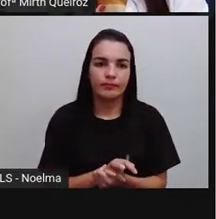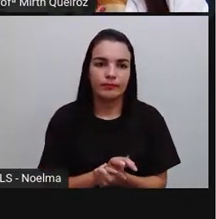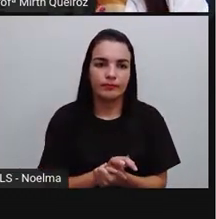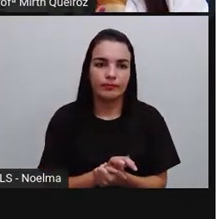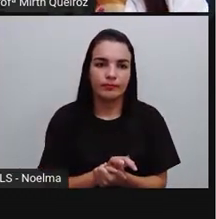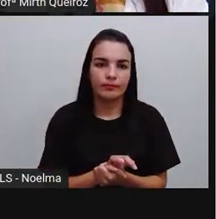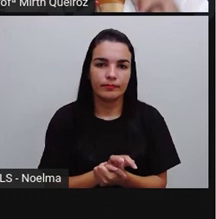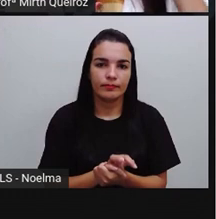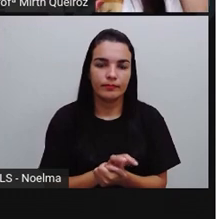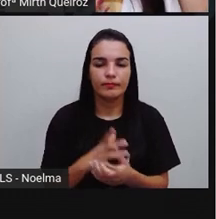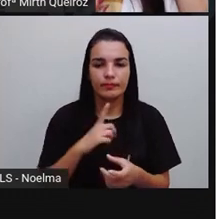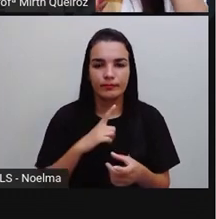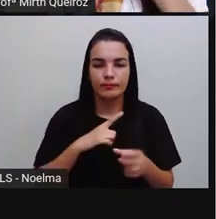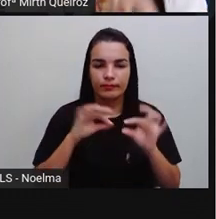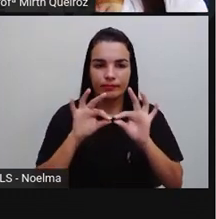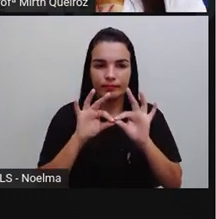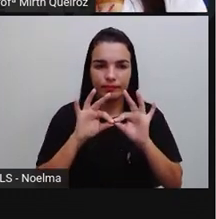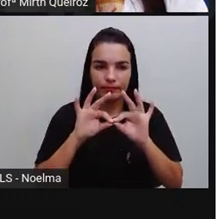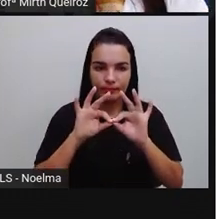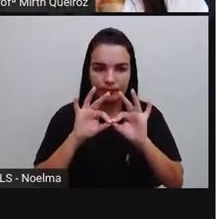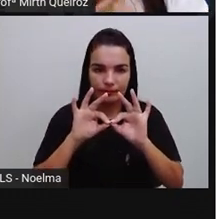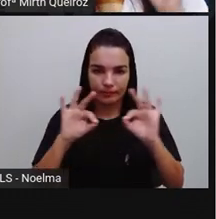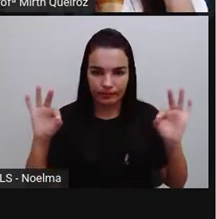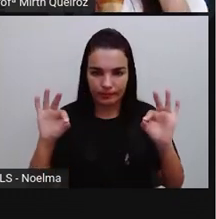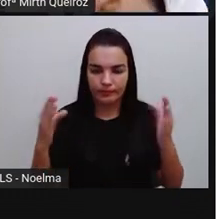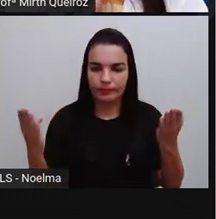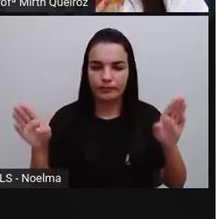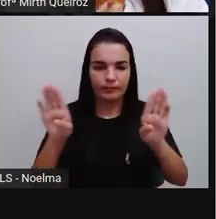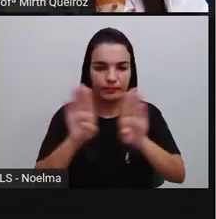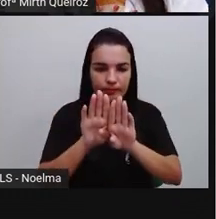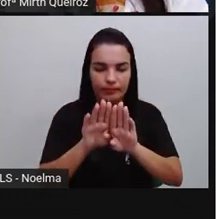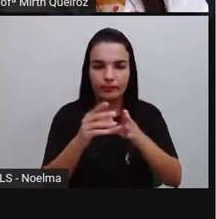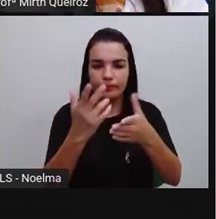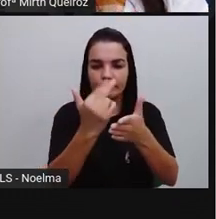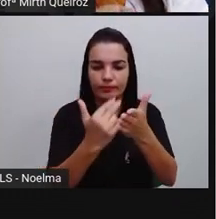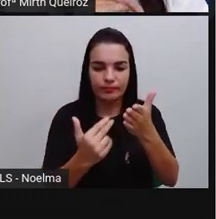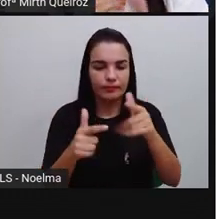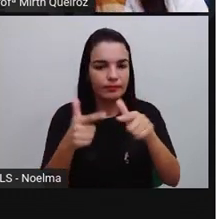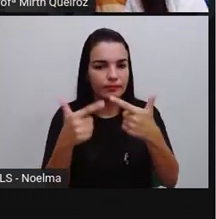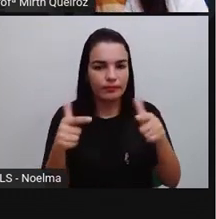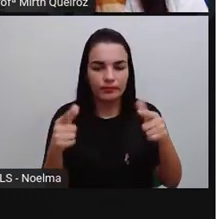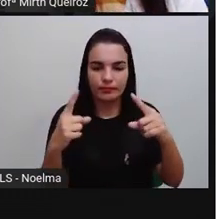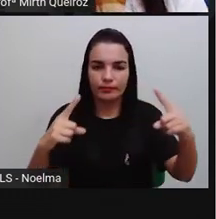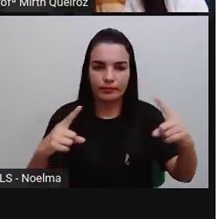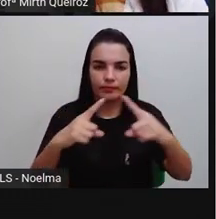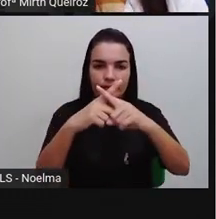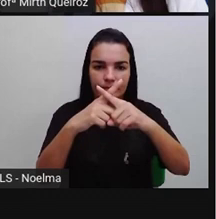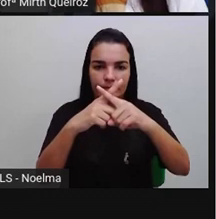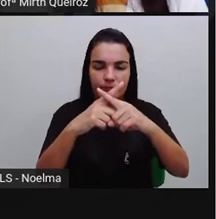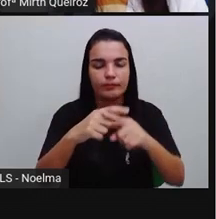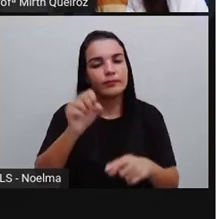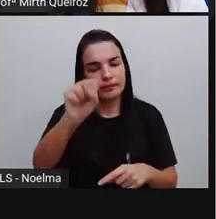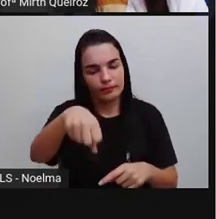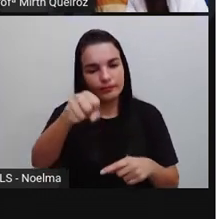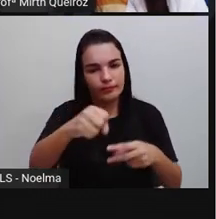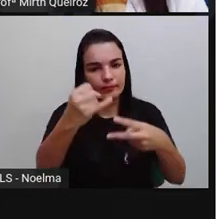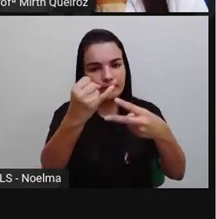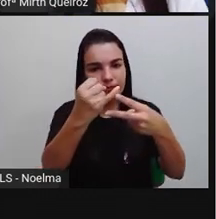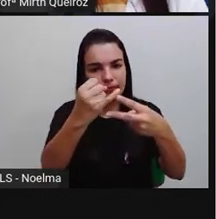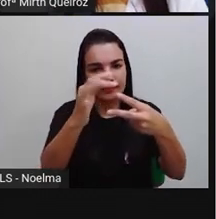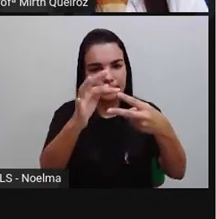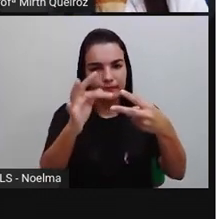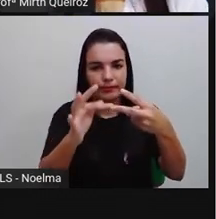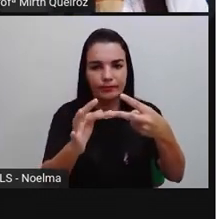formado por segmento de reta, é fechado e os segmentos não se cruzam. É um polígono? É um polígono.